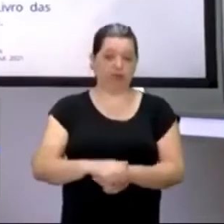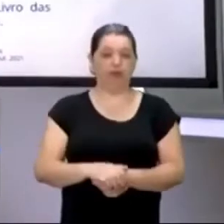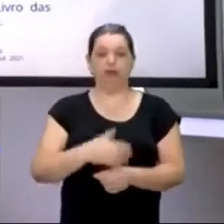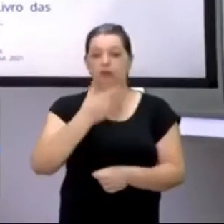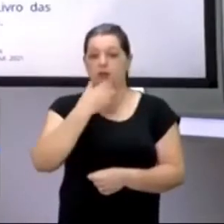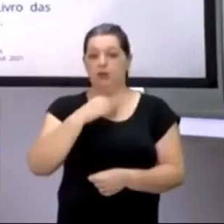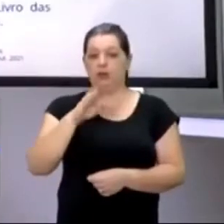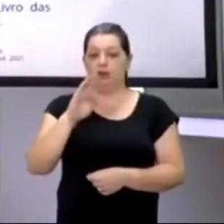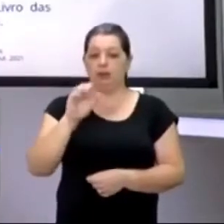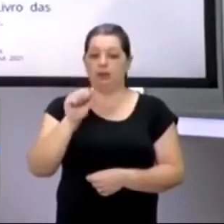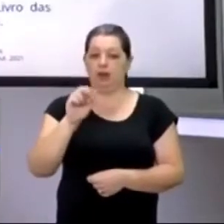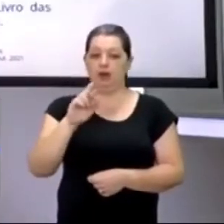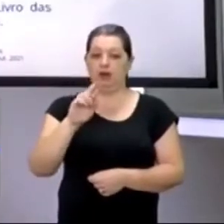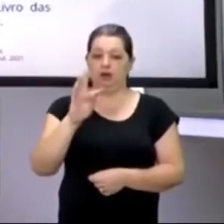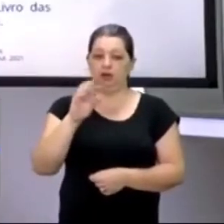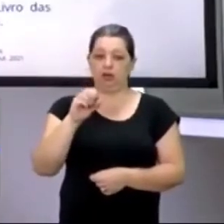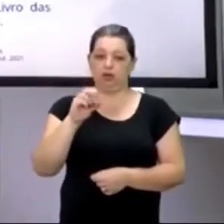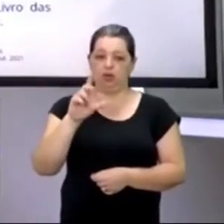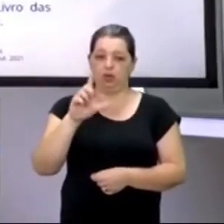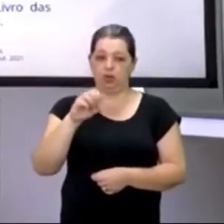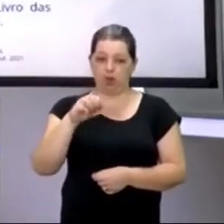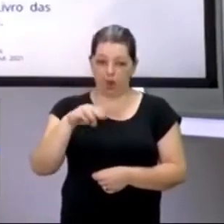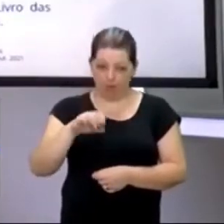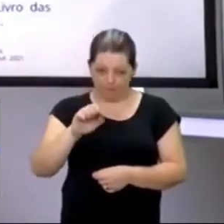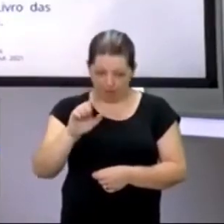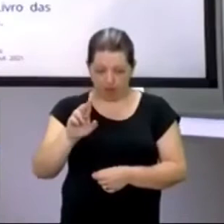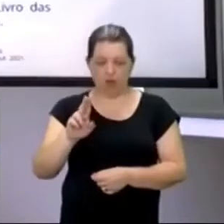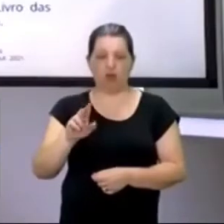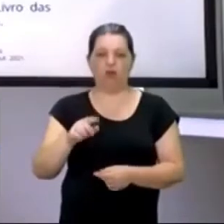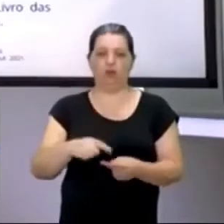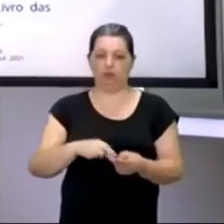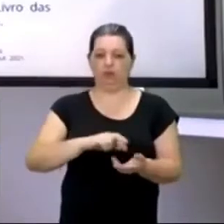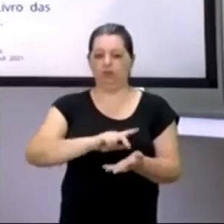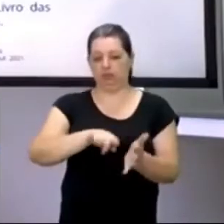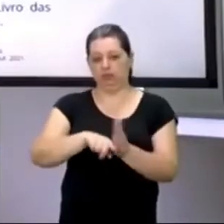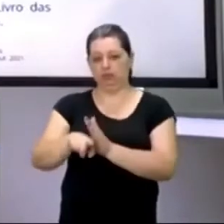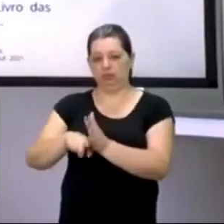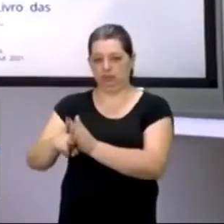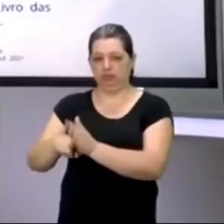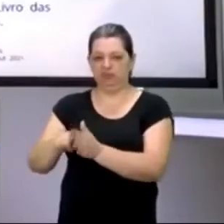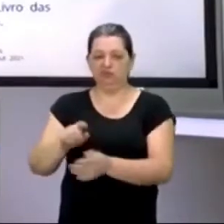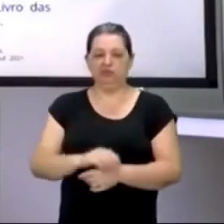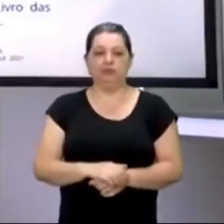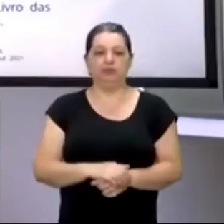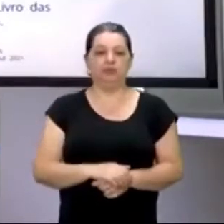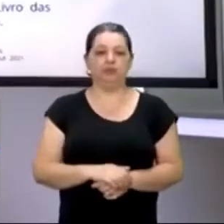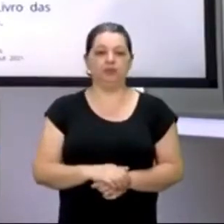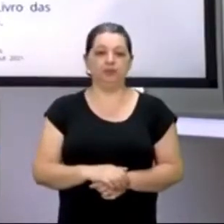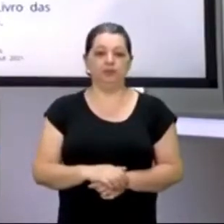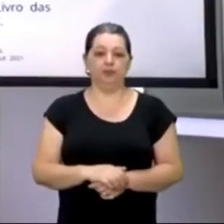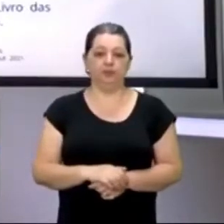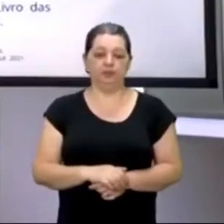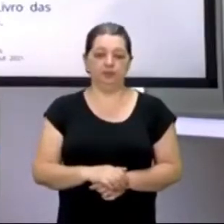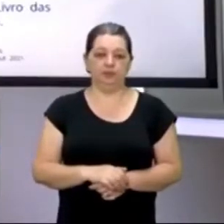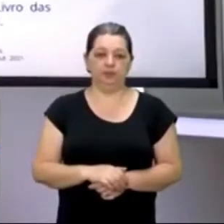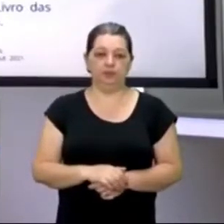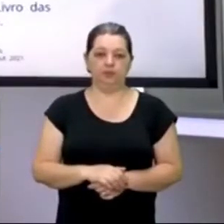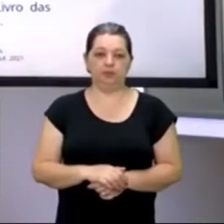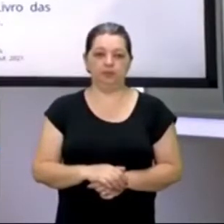Vasco da Gama, Cristóvão Colombo, pesquisem tudo isso, e até que uma grande, uma grande